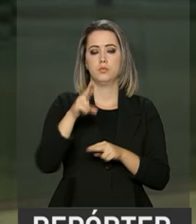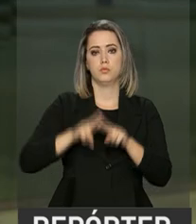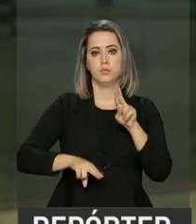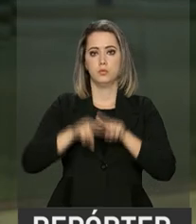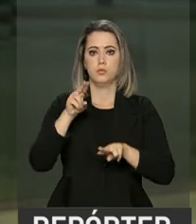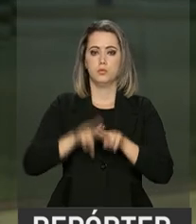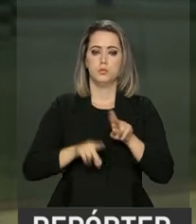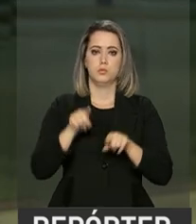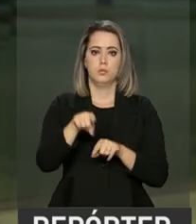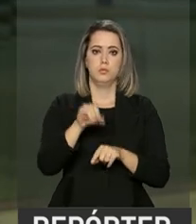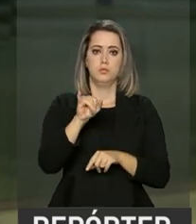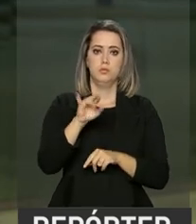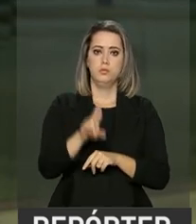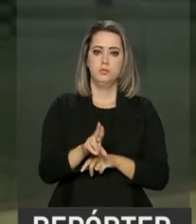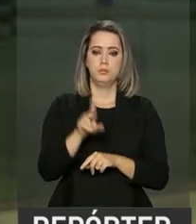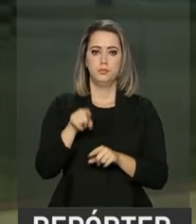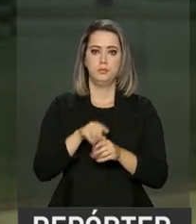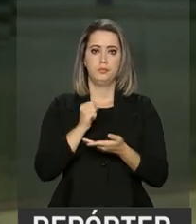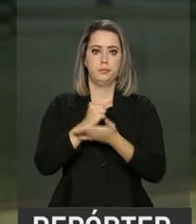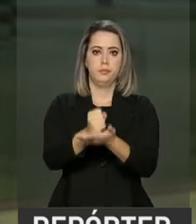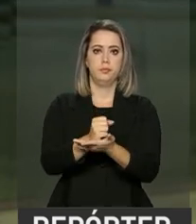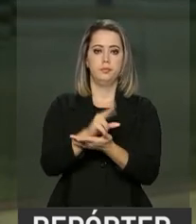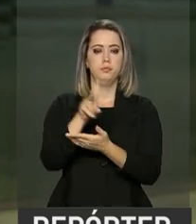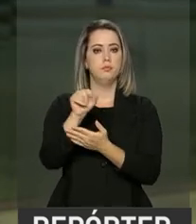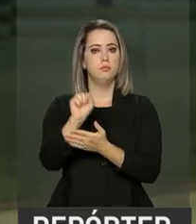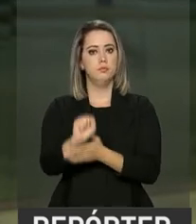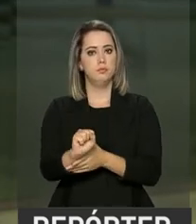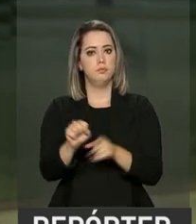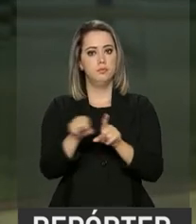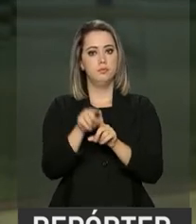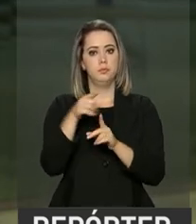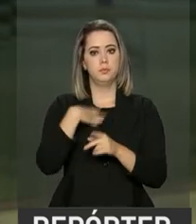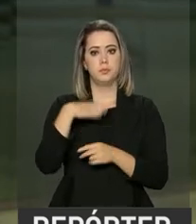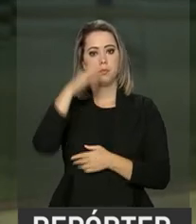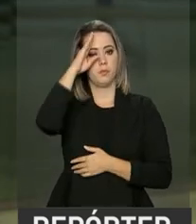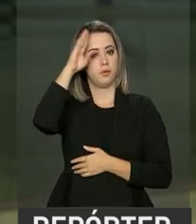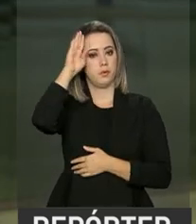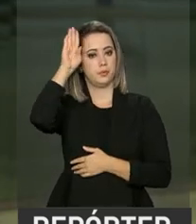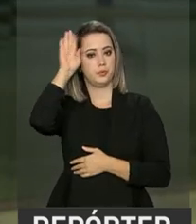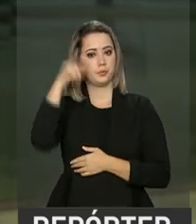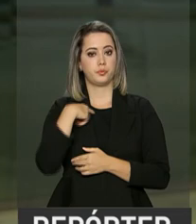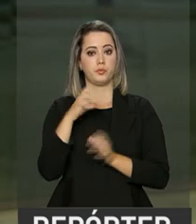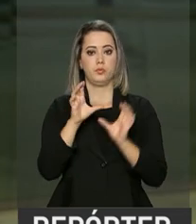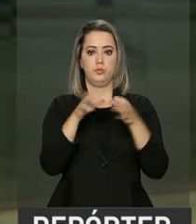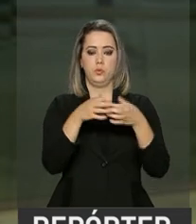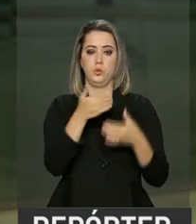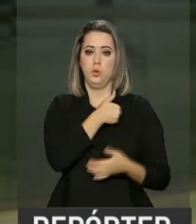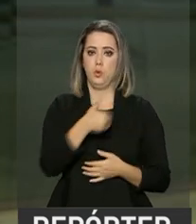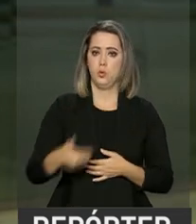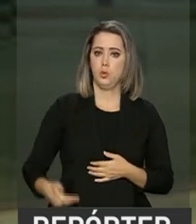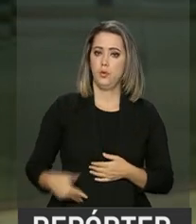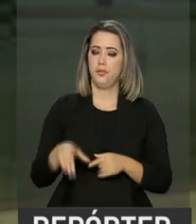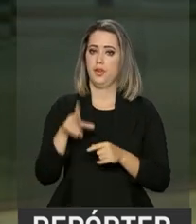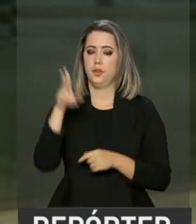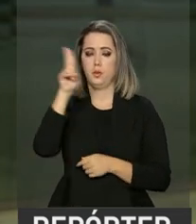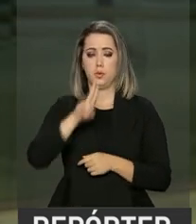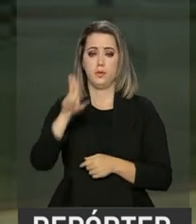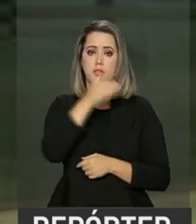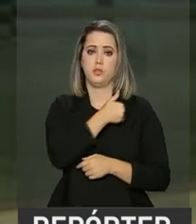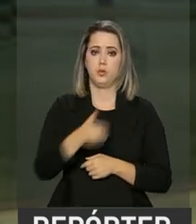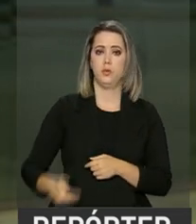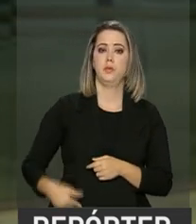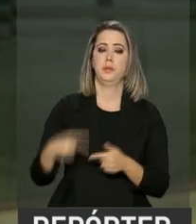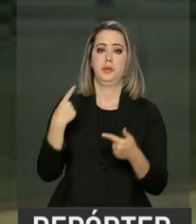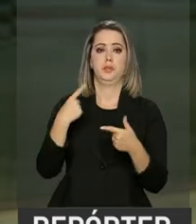junho. O SISU oferece vagas no ensino superior em instituições públicas com base na